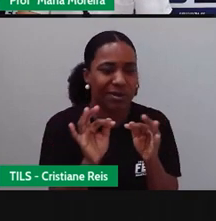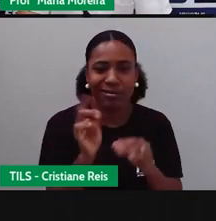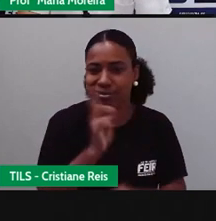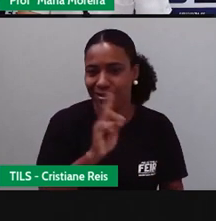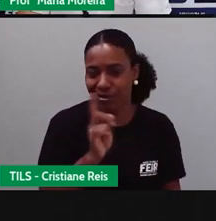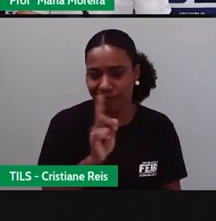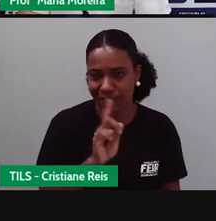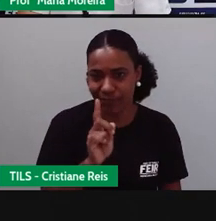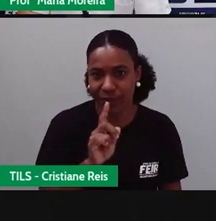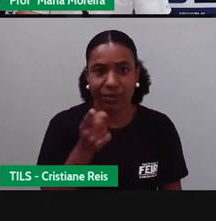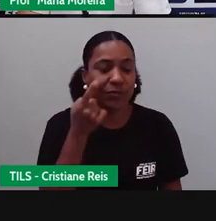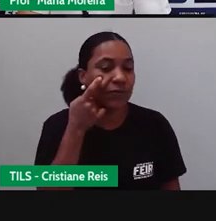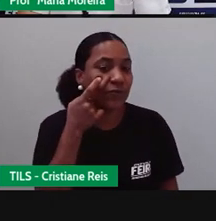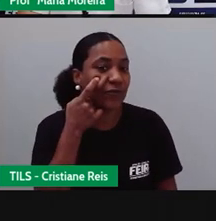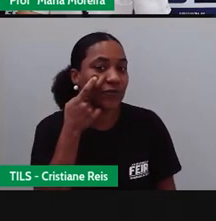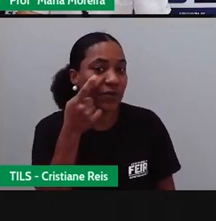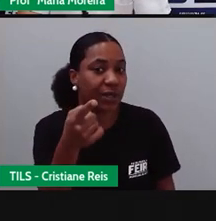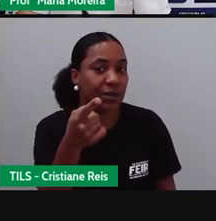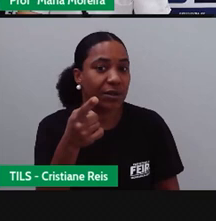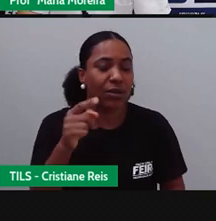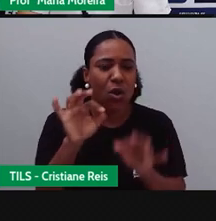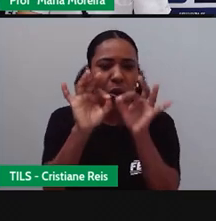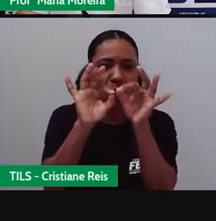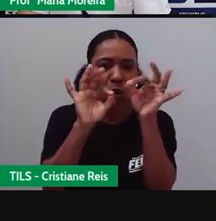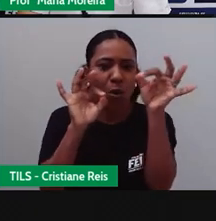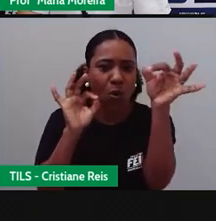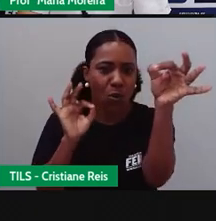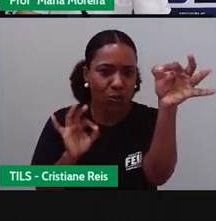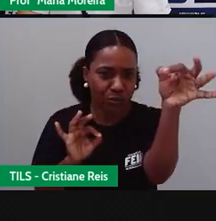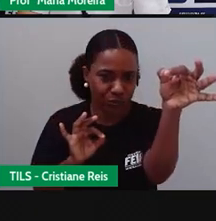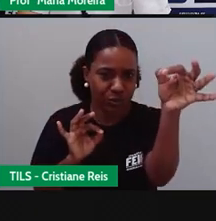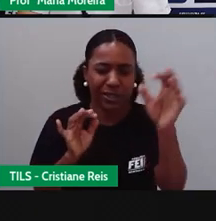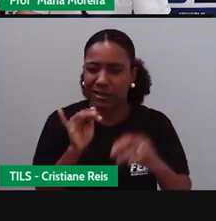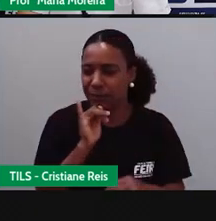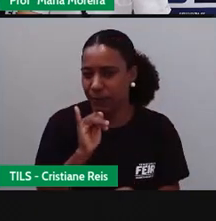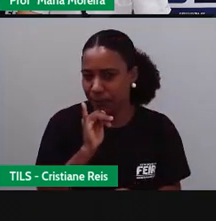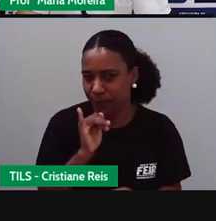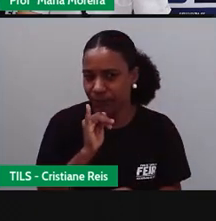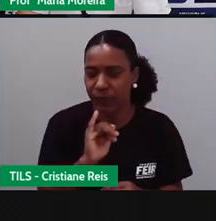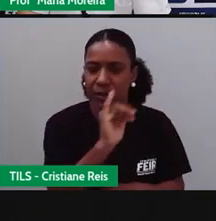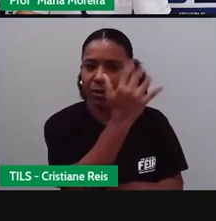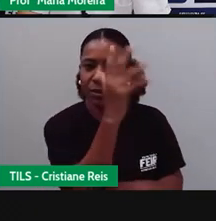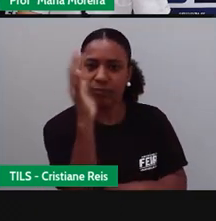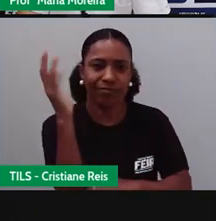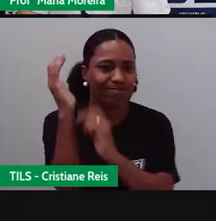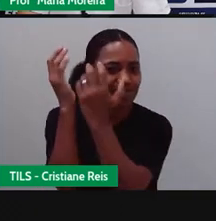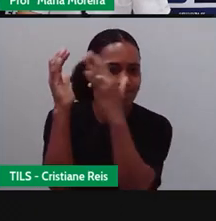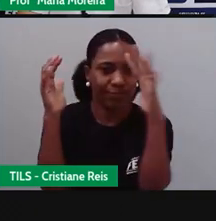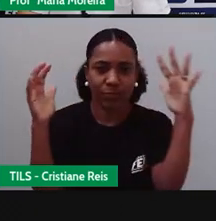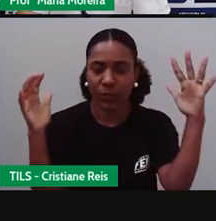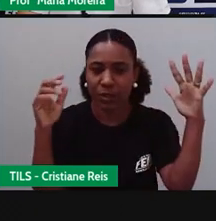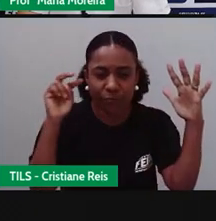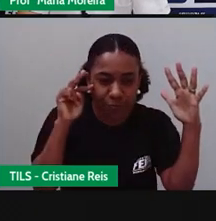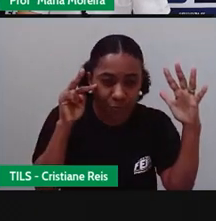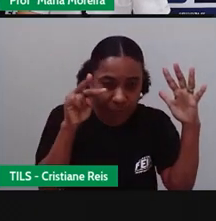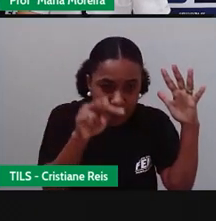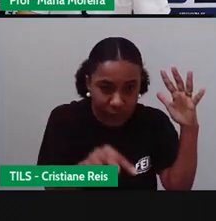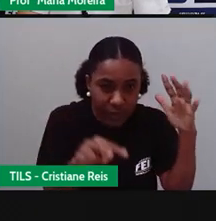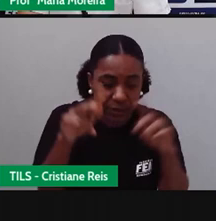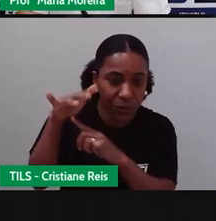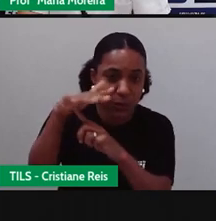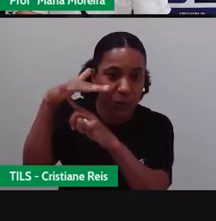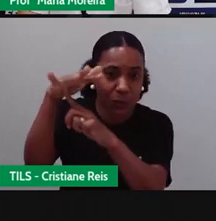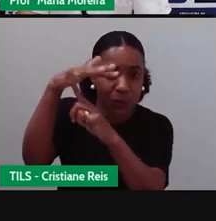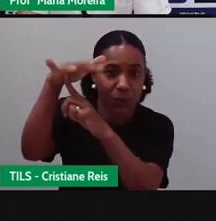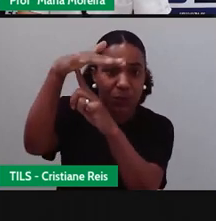Elas podem enxergar até pessoas que estão em lugares de difícil acesso, né, ou muito distantes. Além de transportar os pacientes mais rápido